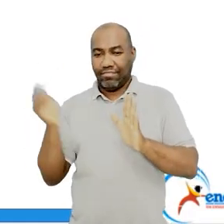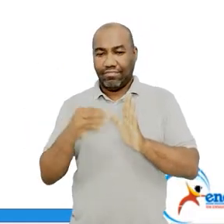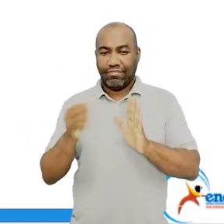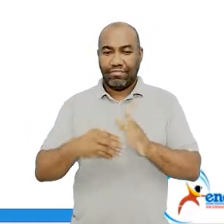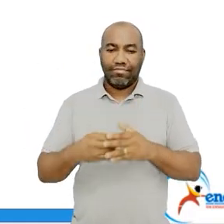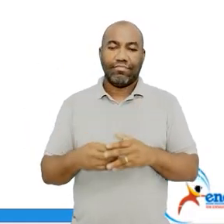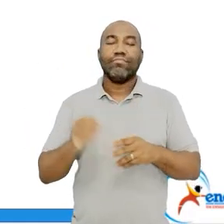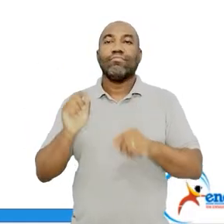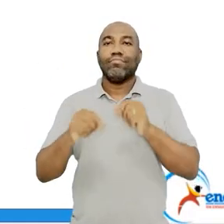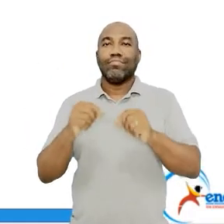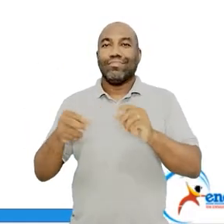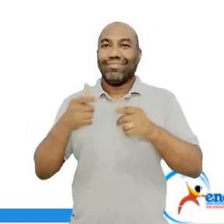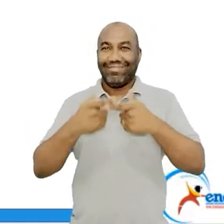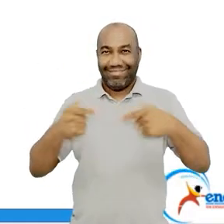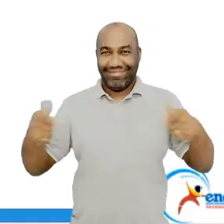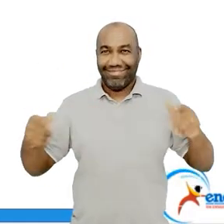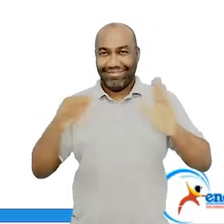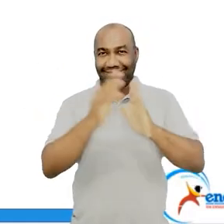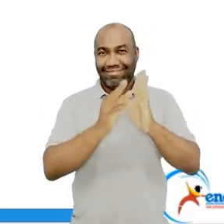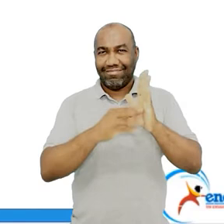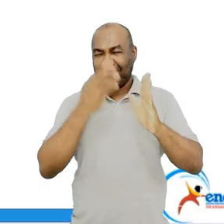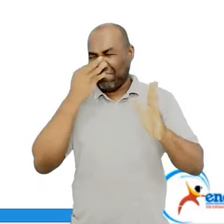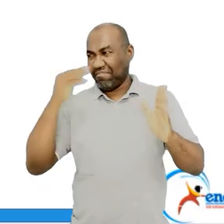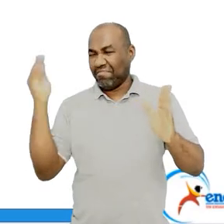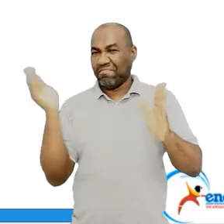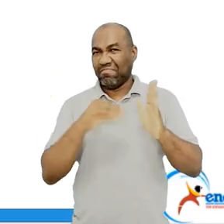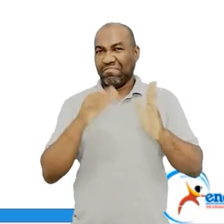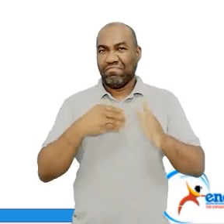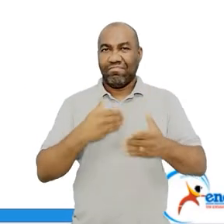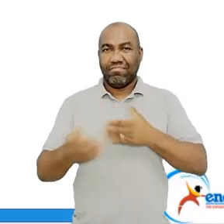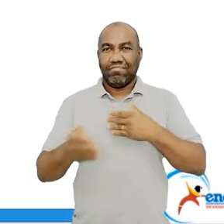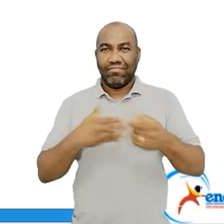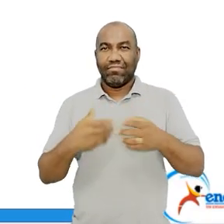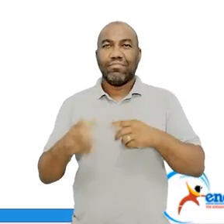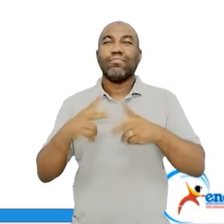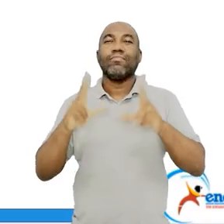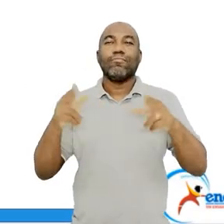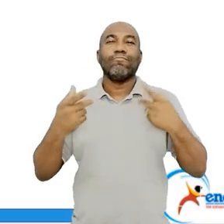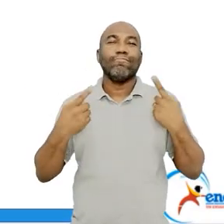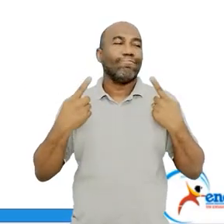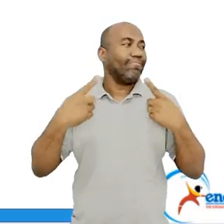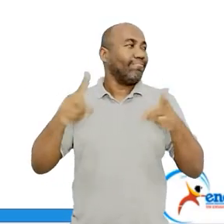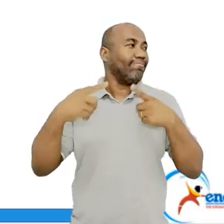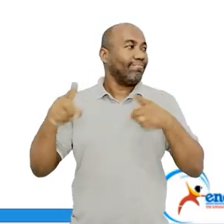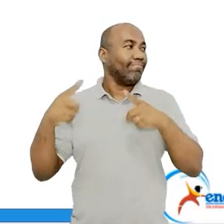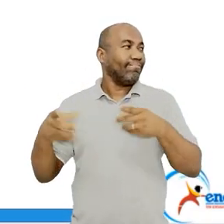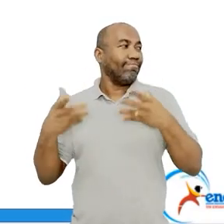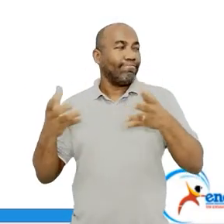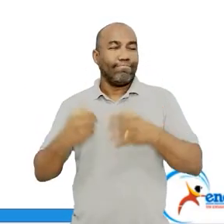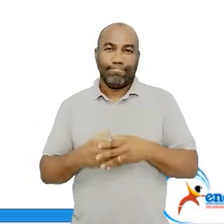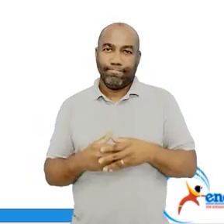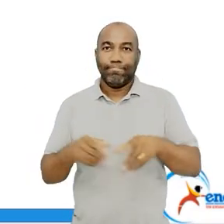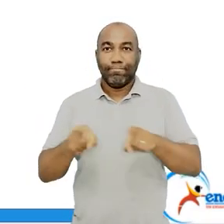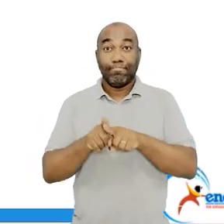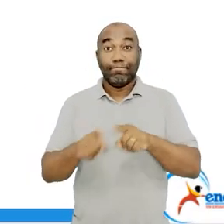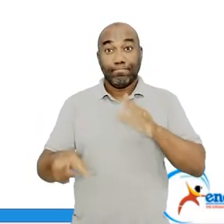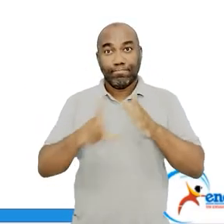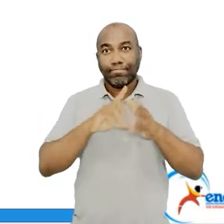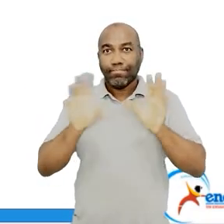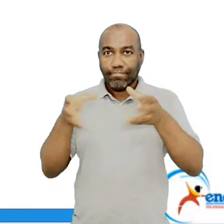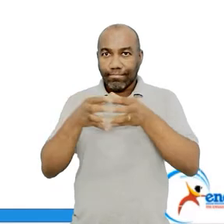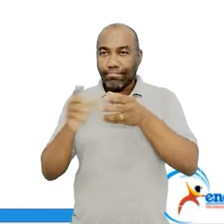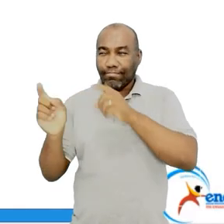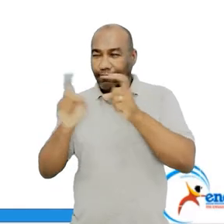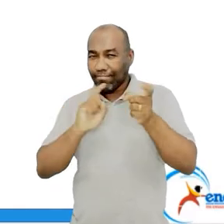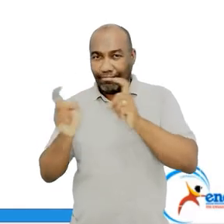Respeitando todas as regras. E regra gramatical, querendo ou não, é regra, certo? Então, vamos romper com